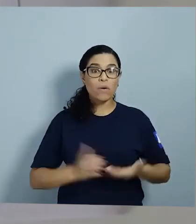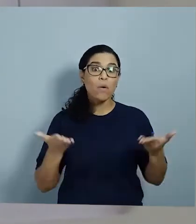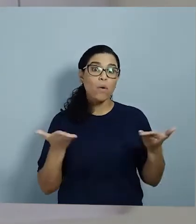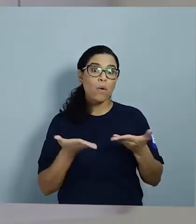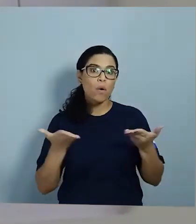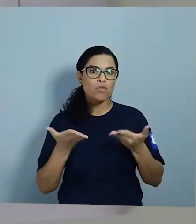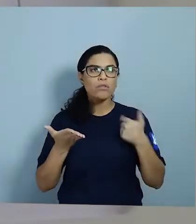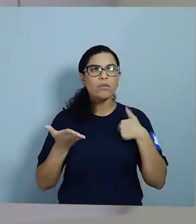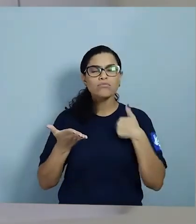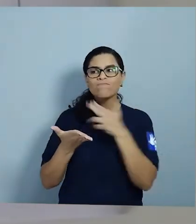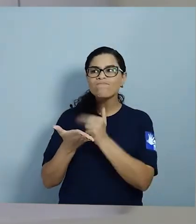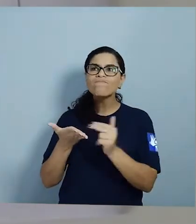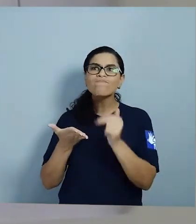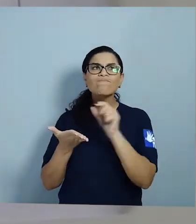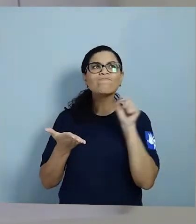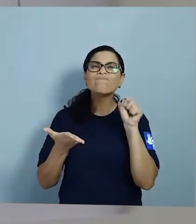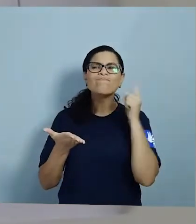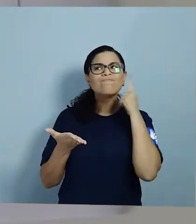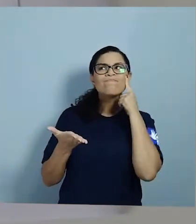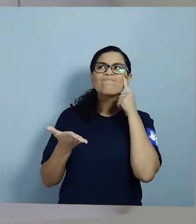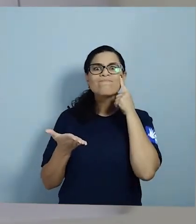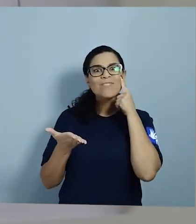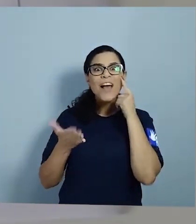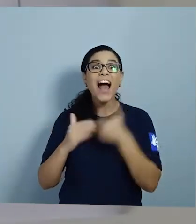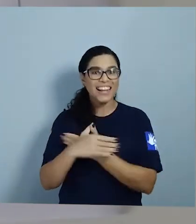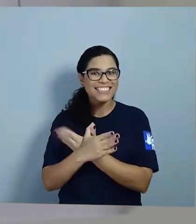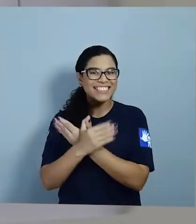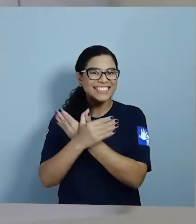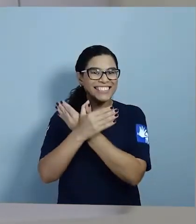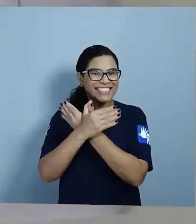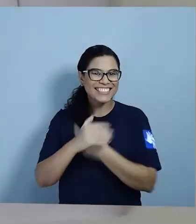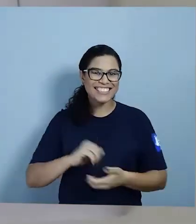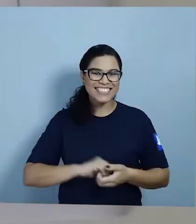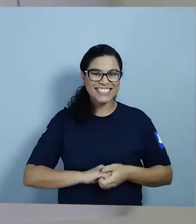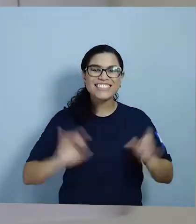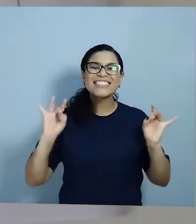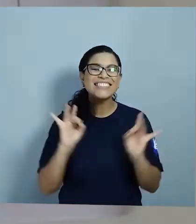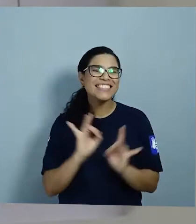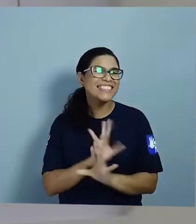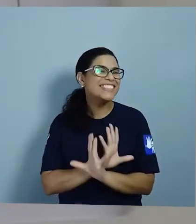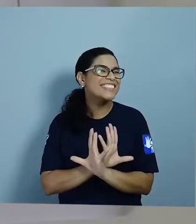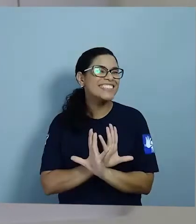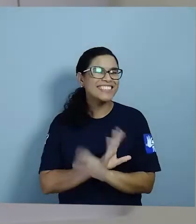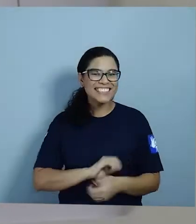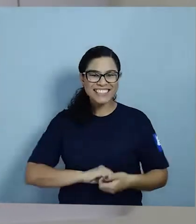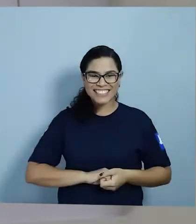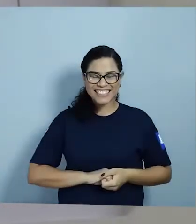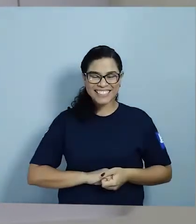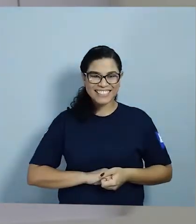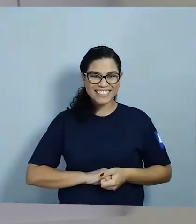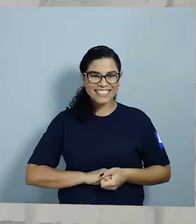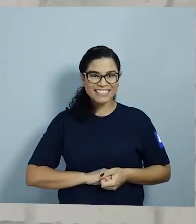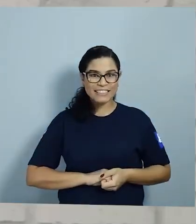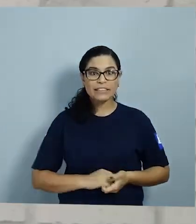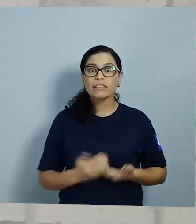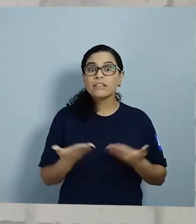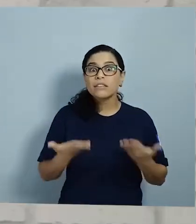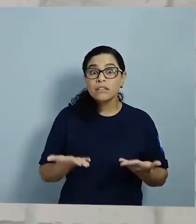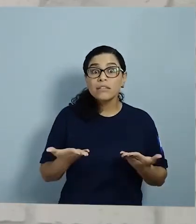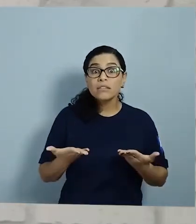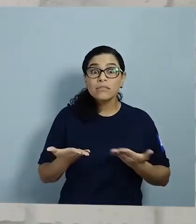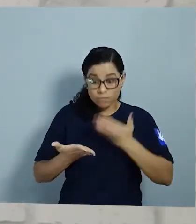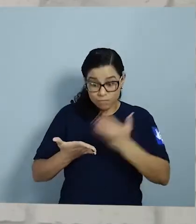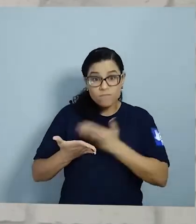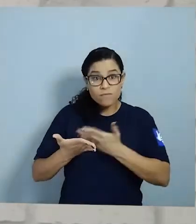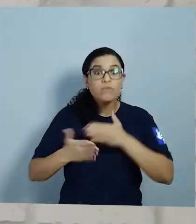Hoje eu vou desenhar Uma borboleta Pronto! E aí? Estão